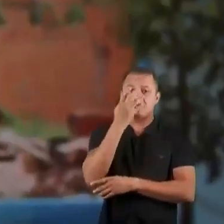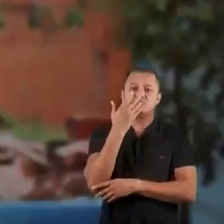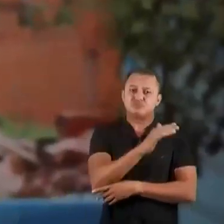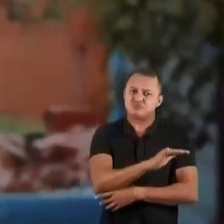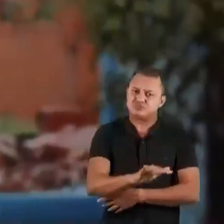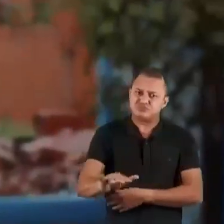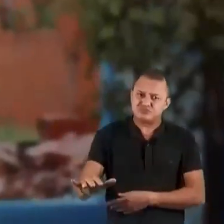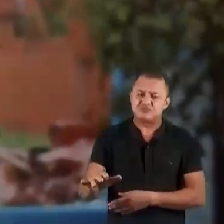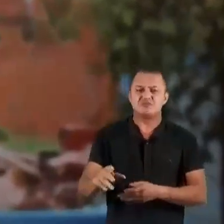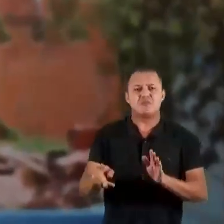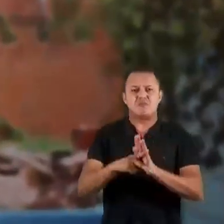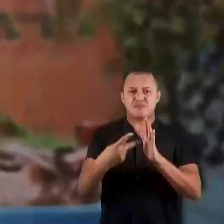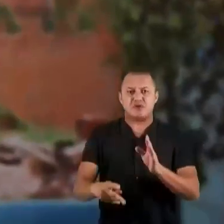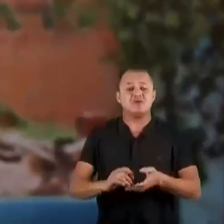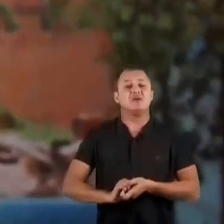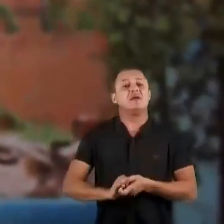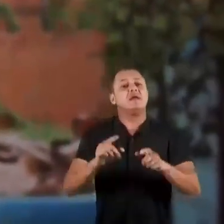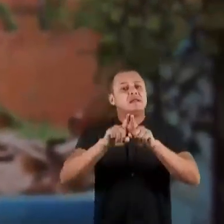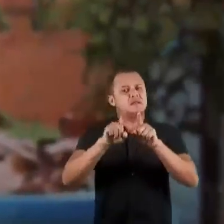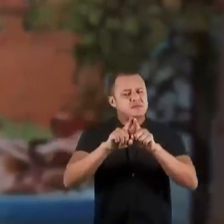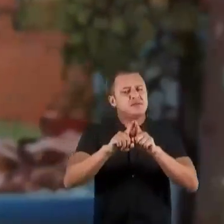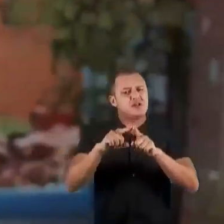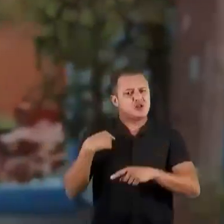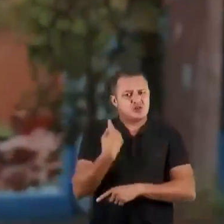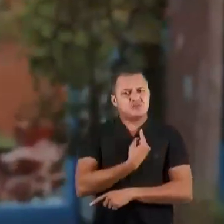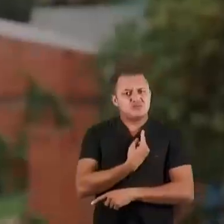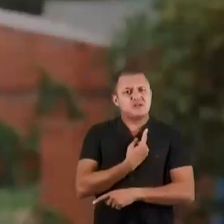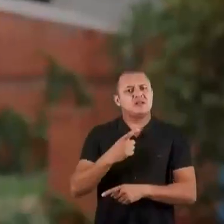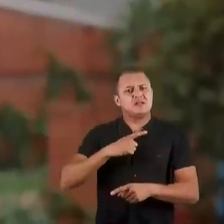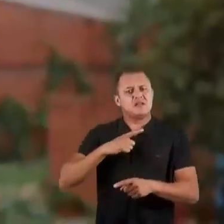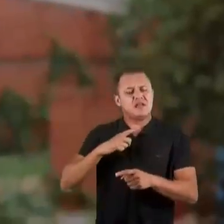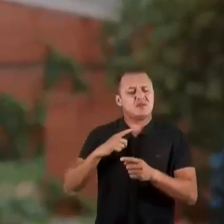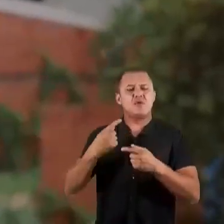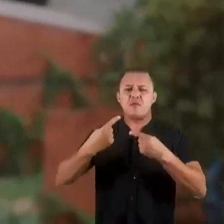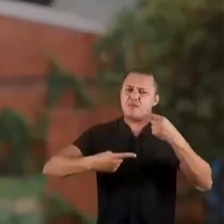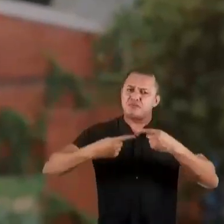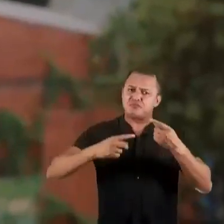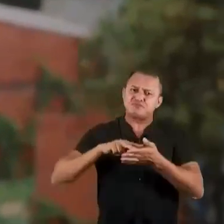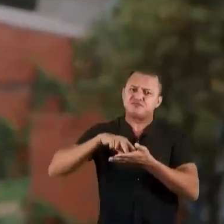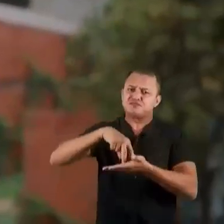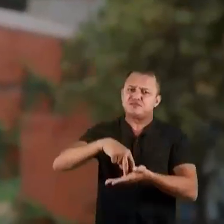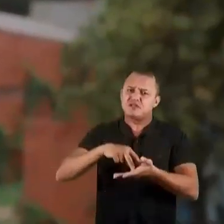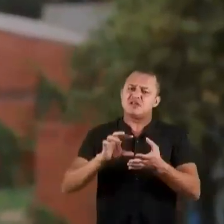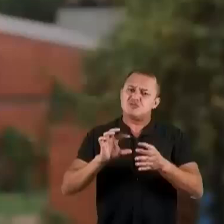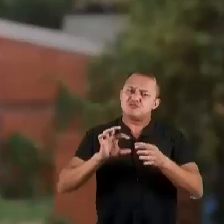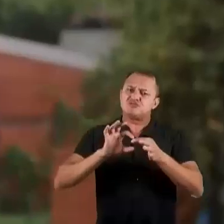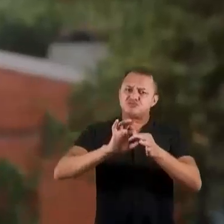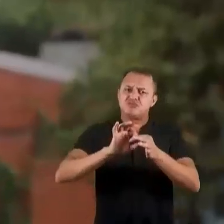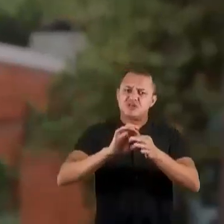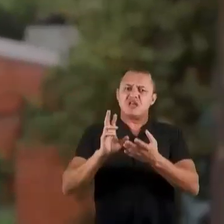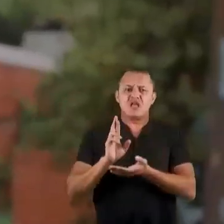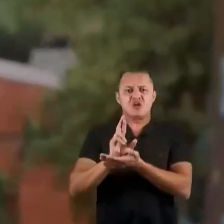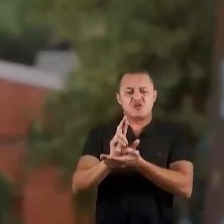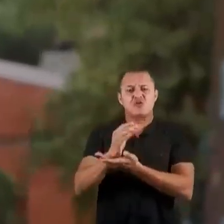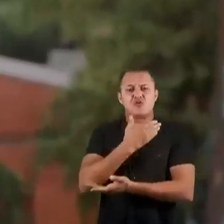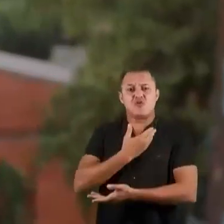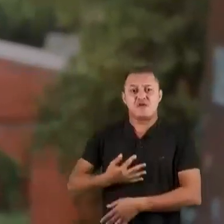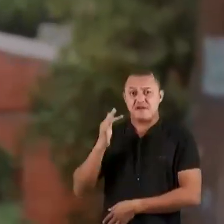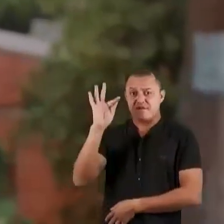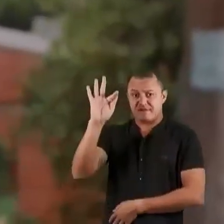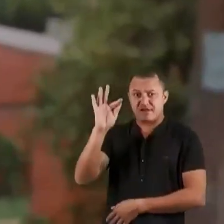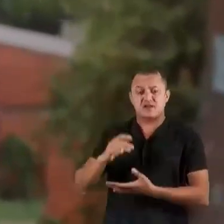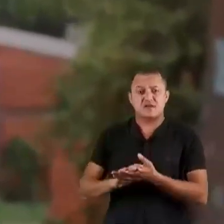o primeiro hospital infantil e maternidade pública. Nós vamos fazer isso porque temos a força política, a